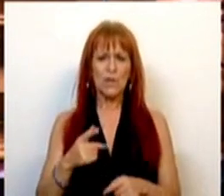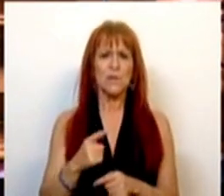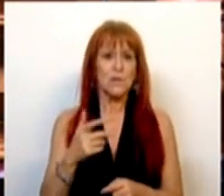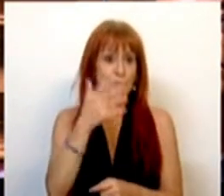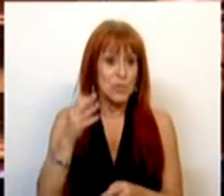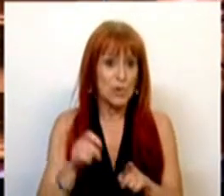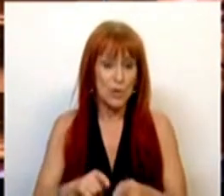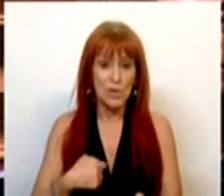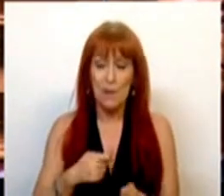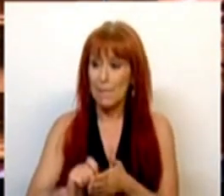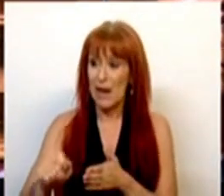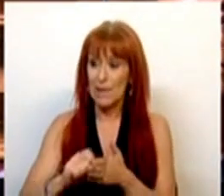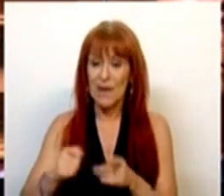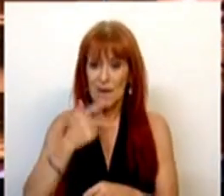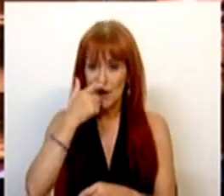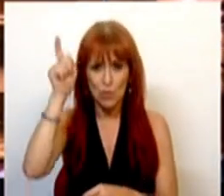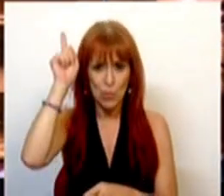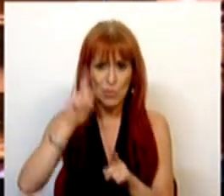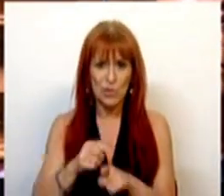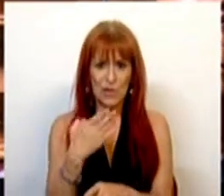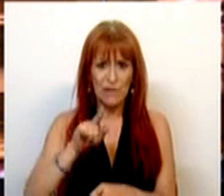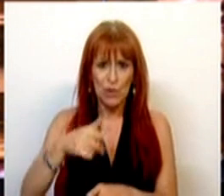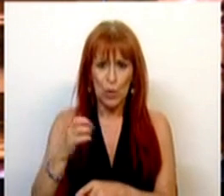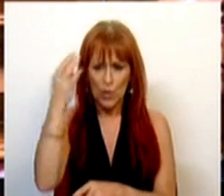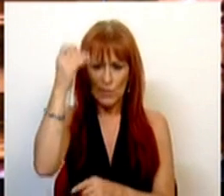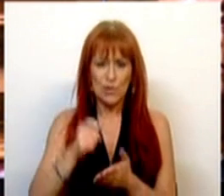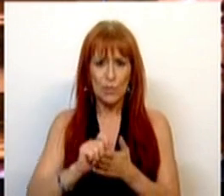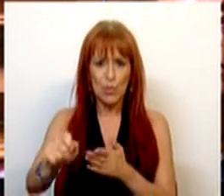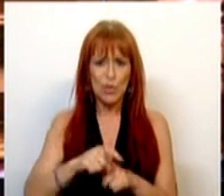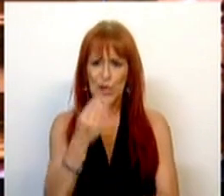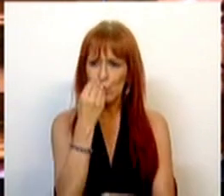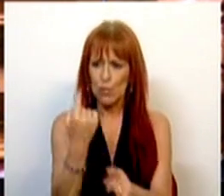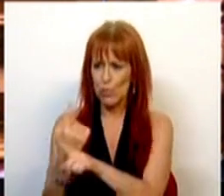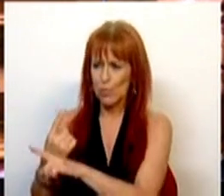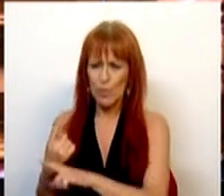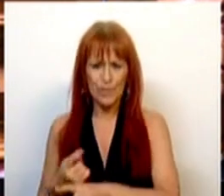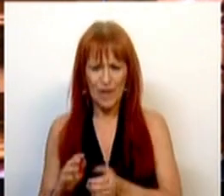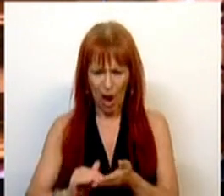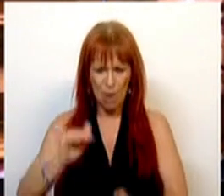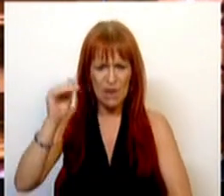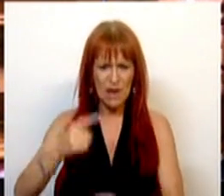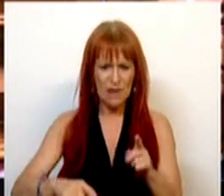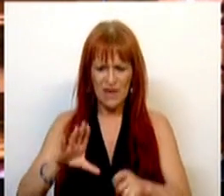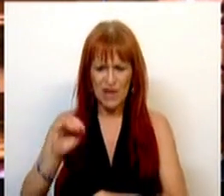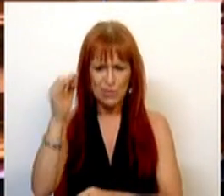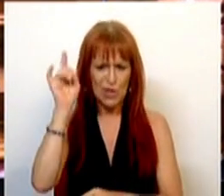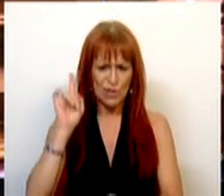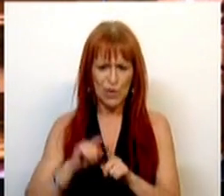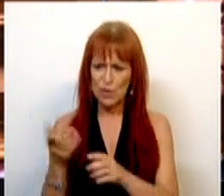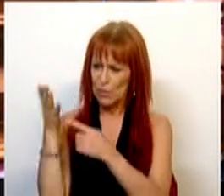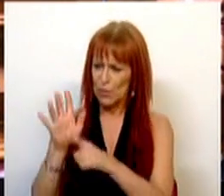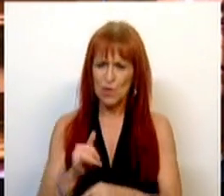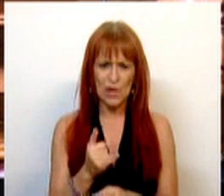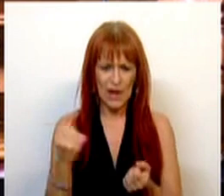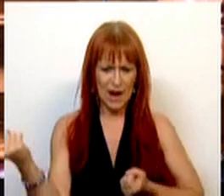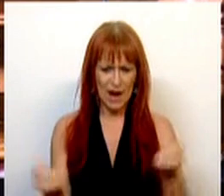pagamentos diários aos bombeiros. 7,8% das compartilhações com alimentação. Aumento médio de 10% de valores de referência para